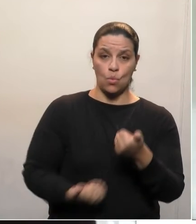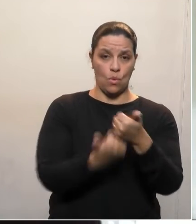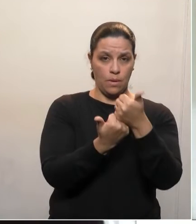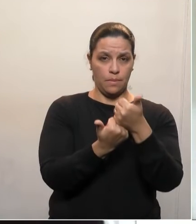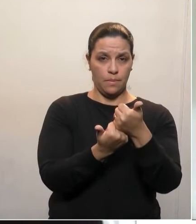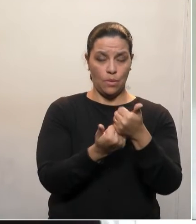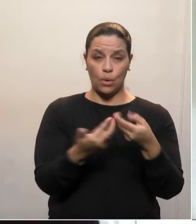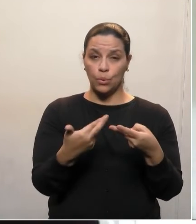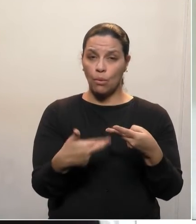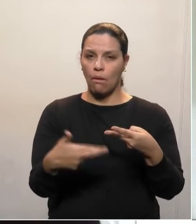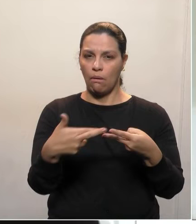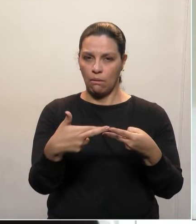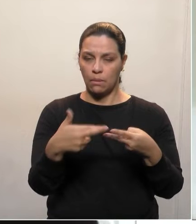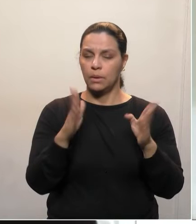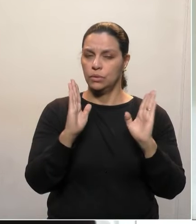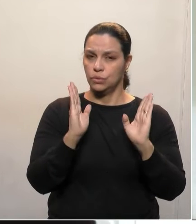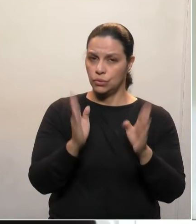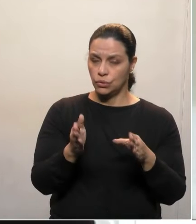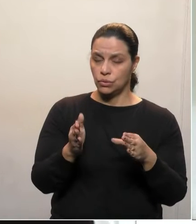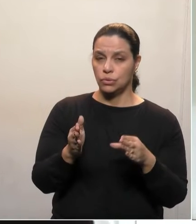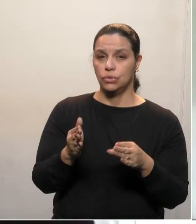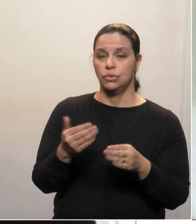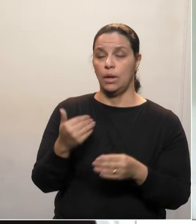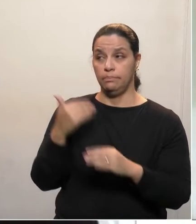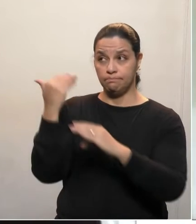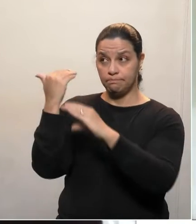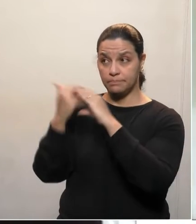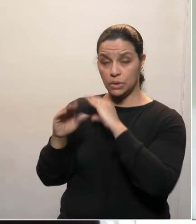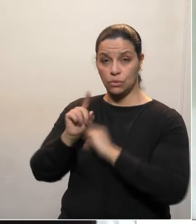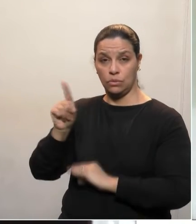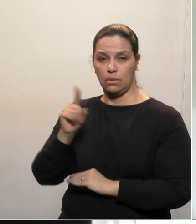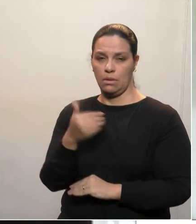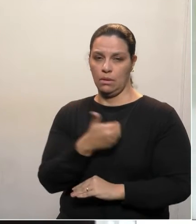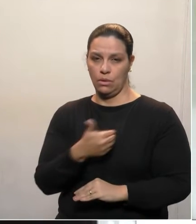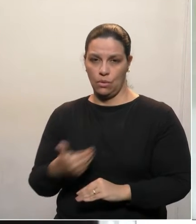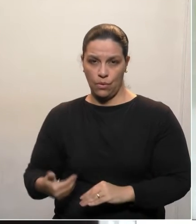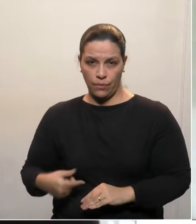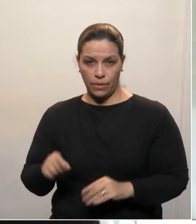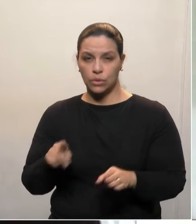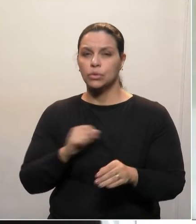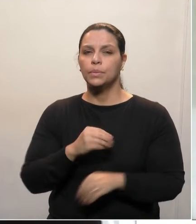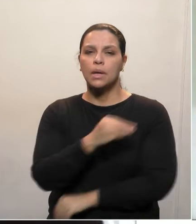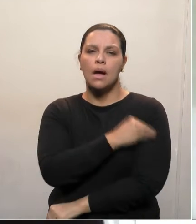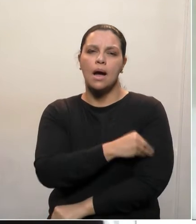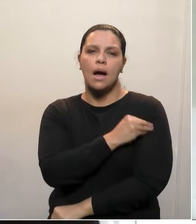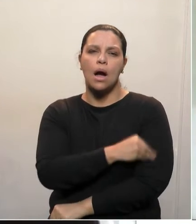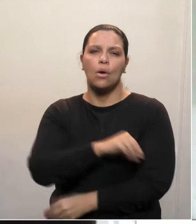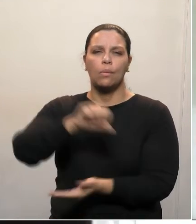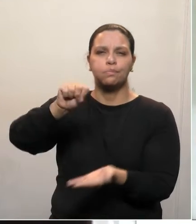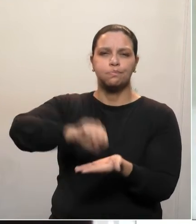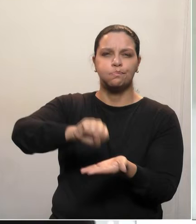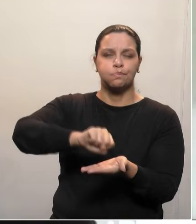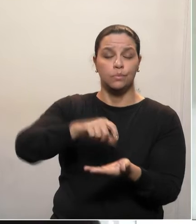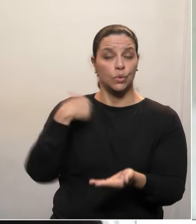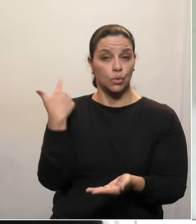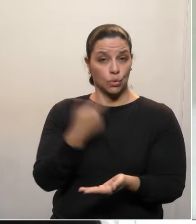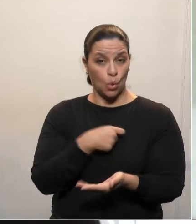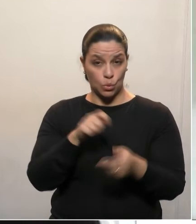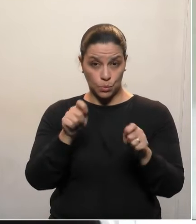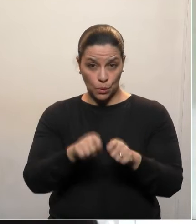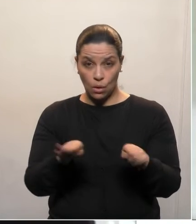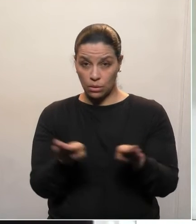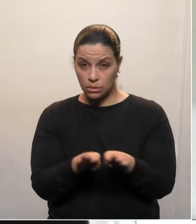naquele requerimento que já foi encaminhado ao governador, sobre o álcool em gel, para que possamos